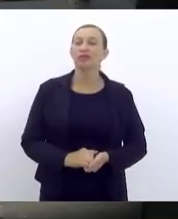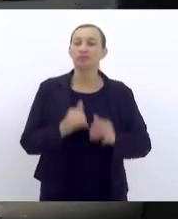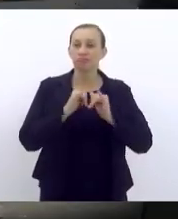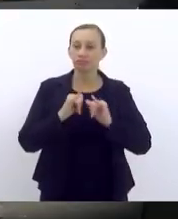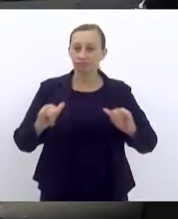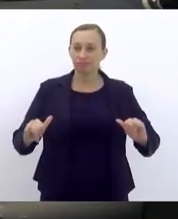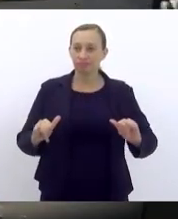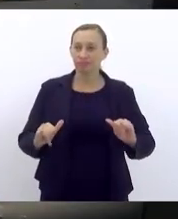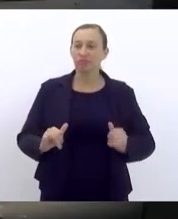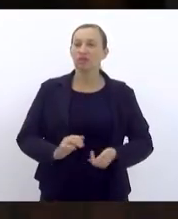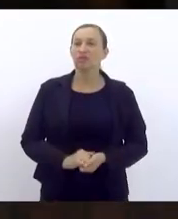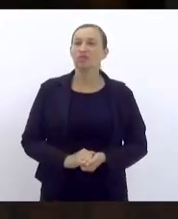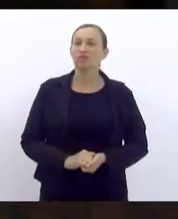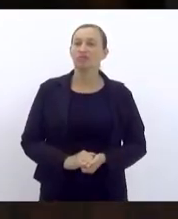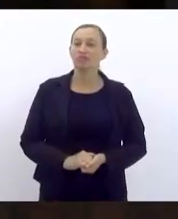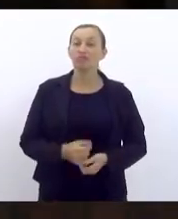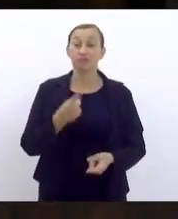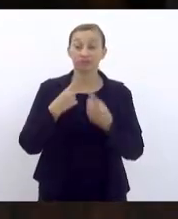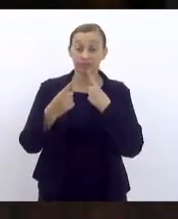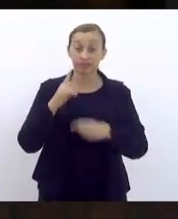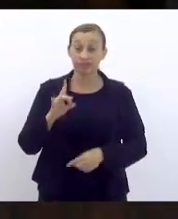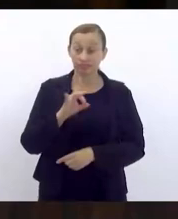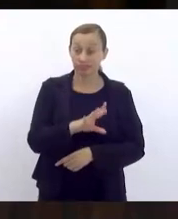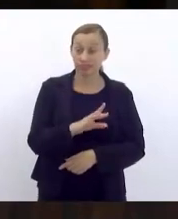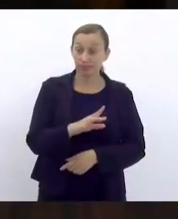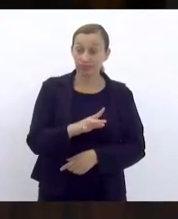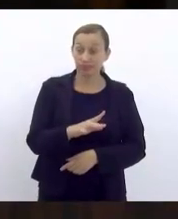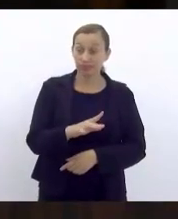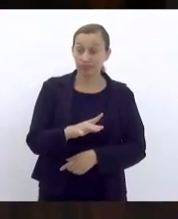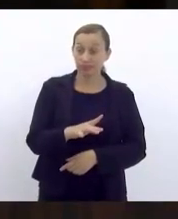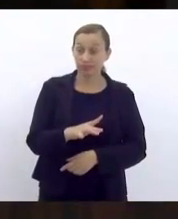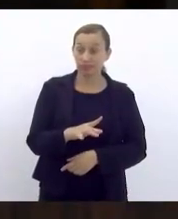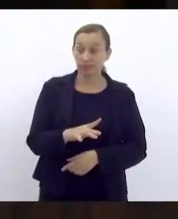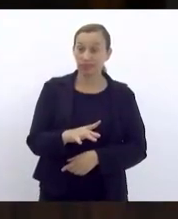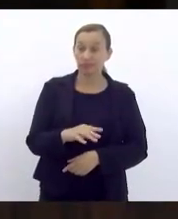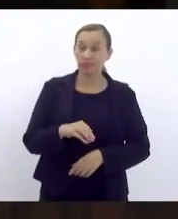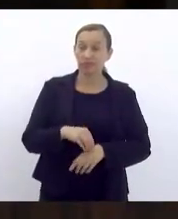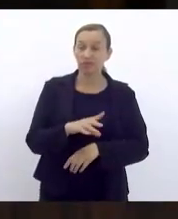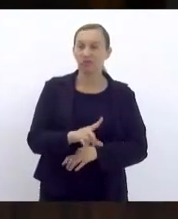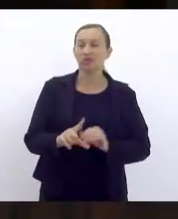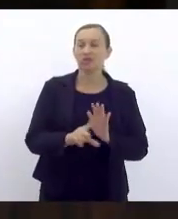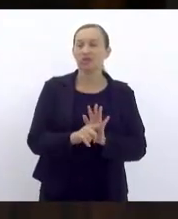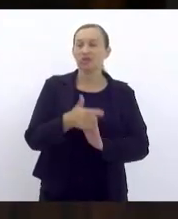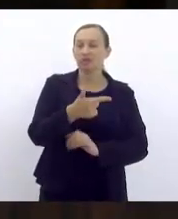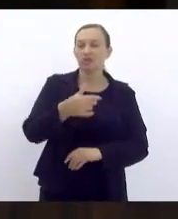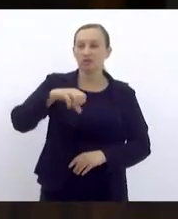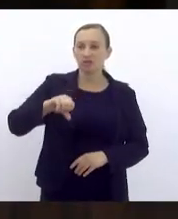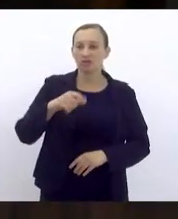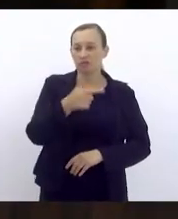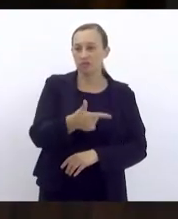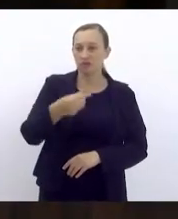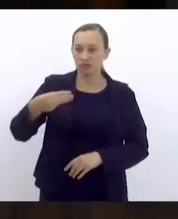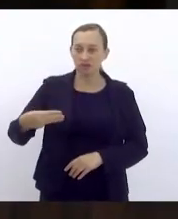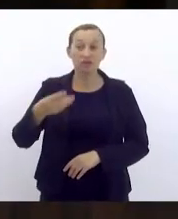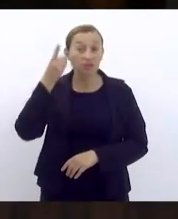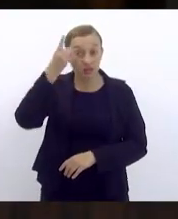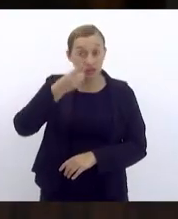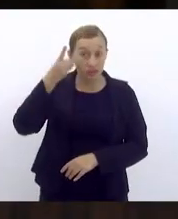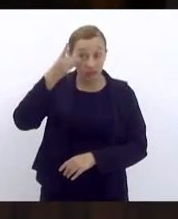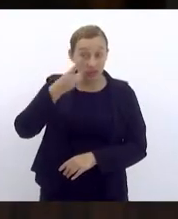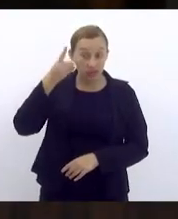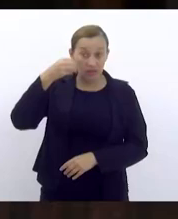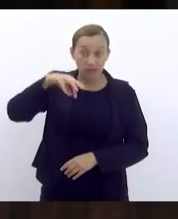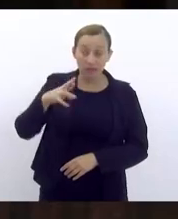Anuncio. Em discussão única, indicação legislativa número 29 de 2023 de autoria dos deputados